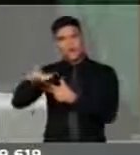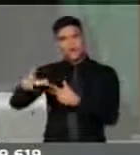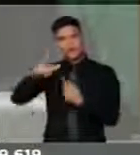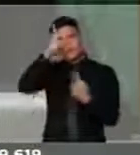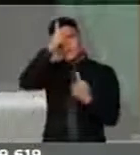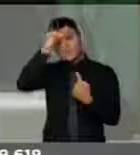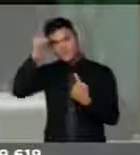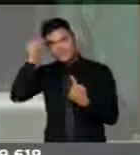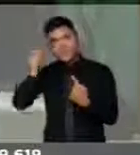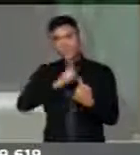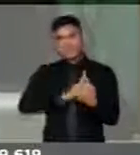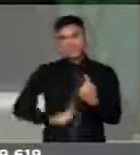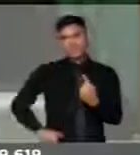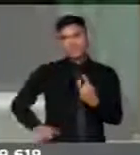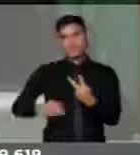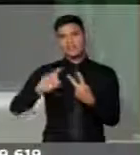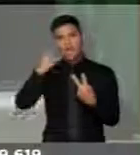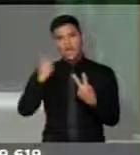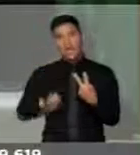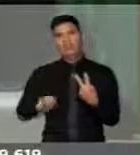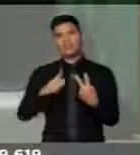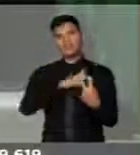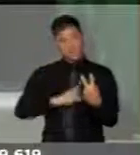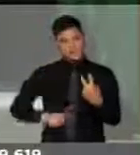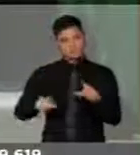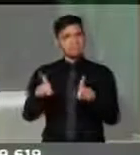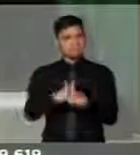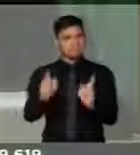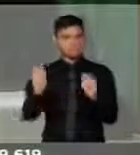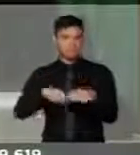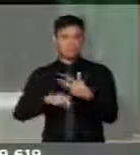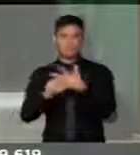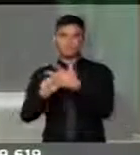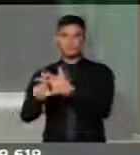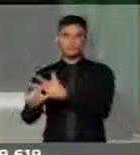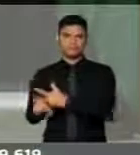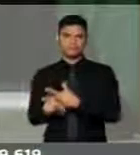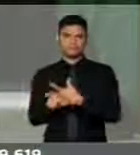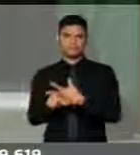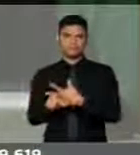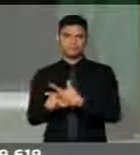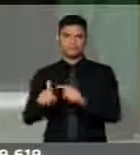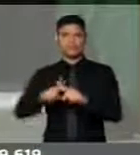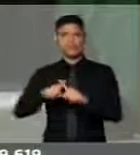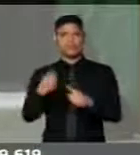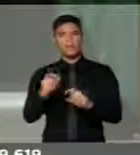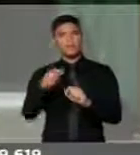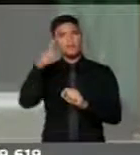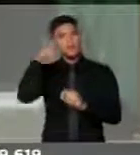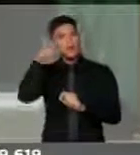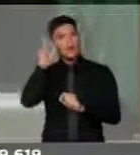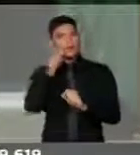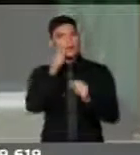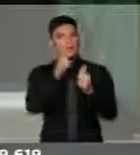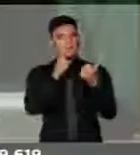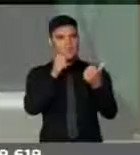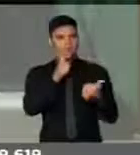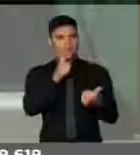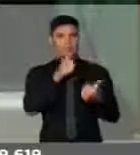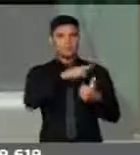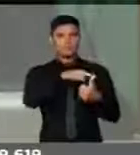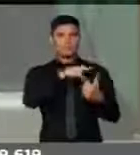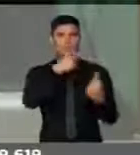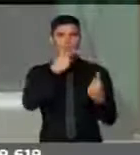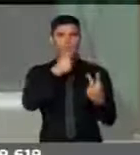ex-presidentes poderiam ser condenados também. Mas o pior de tudo é que os argumentos de ontem, quando a sessão foi